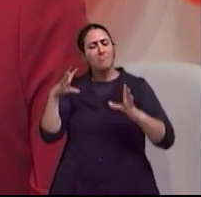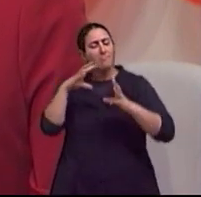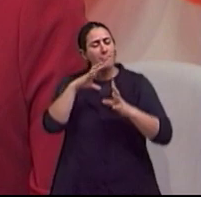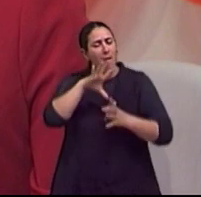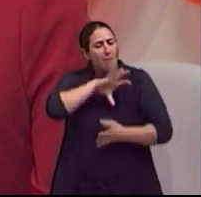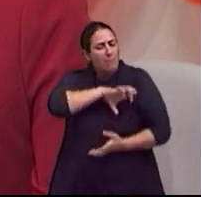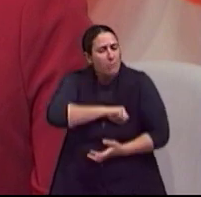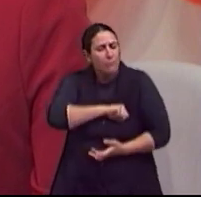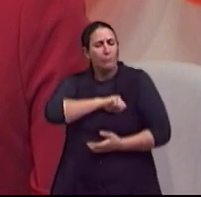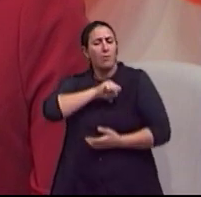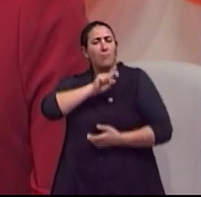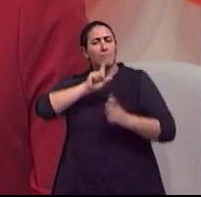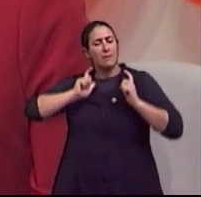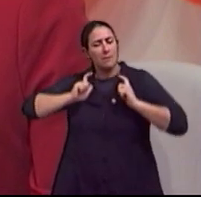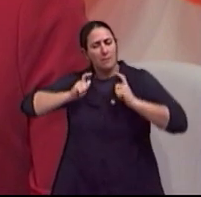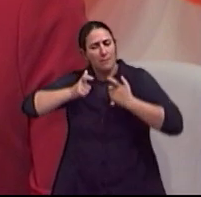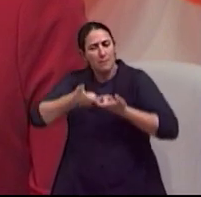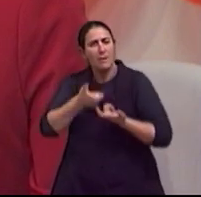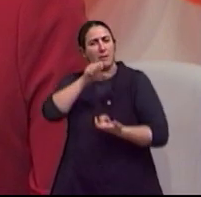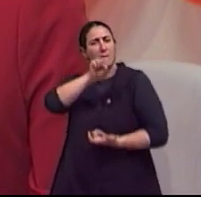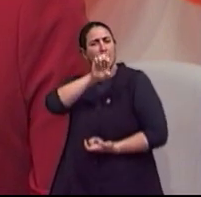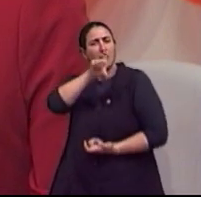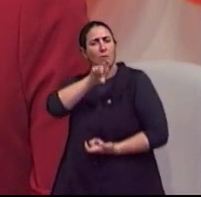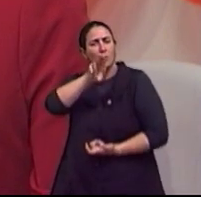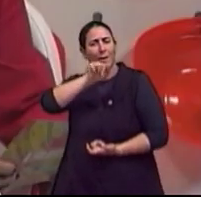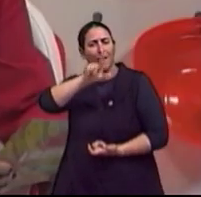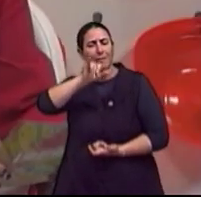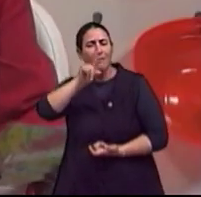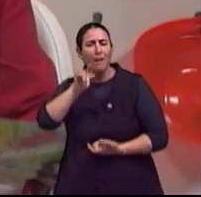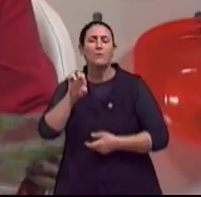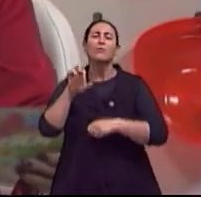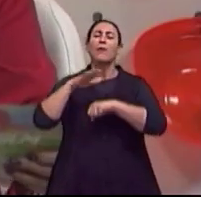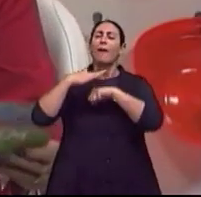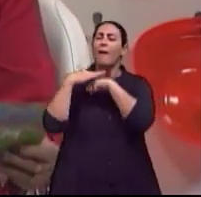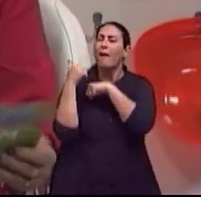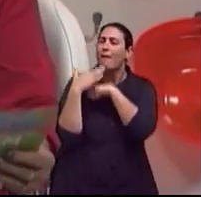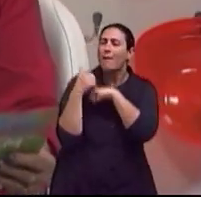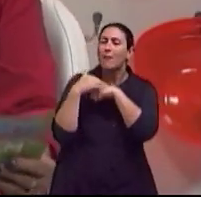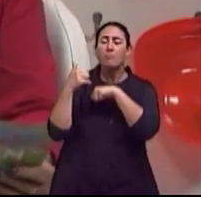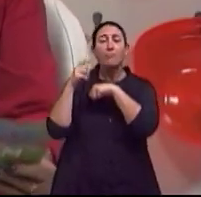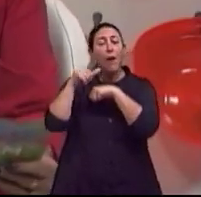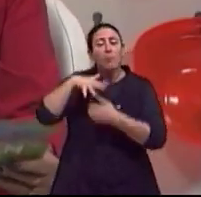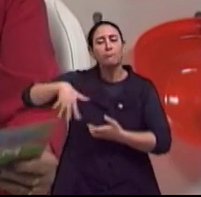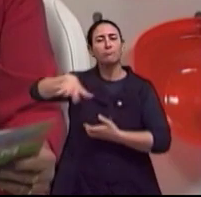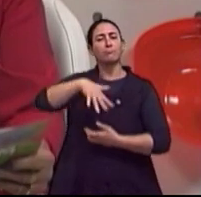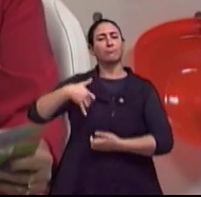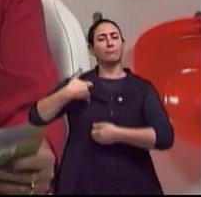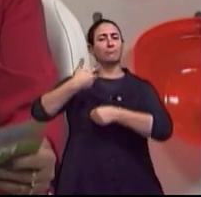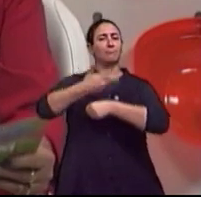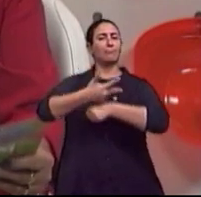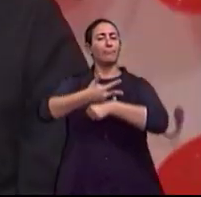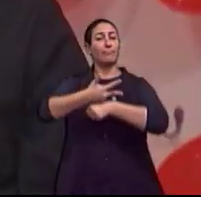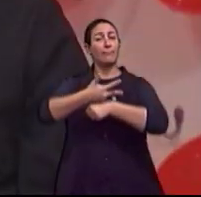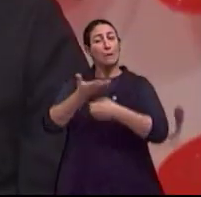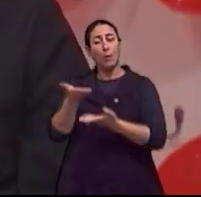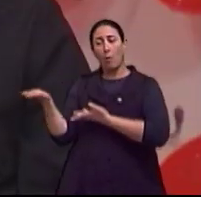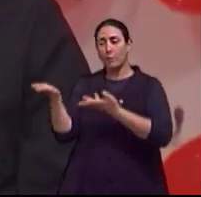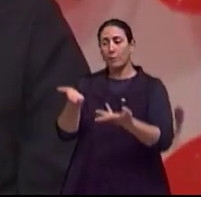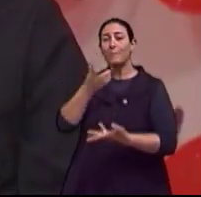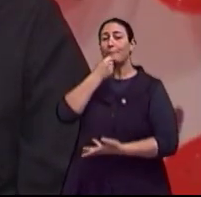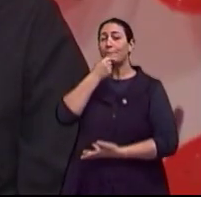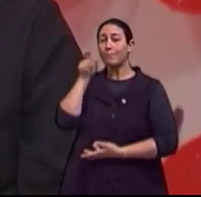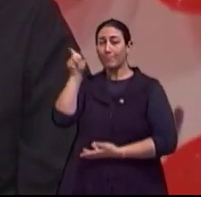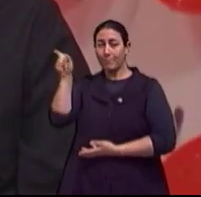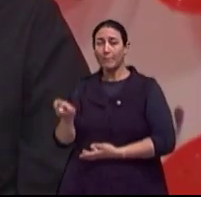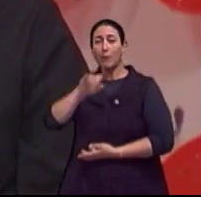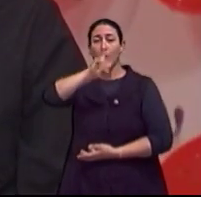sexualidade, o carinho na terceira idade. E os nossos convidados de hoje são o cineasta Juan Zapata,